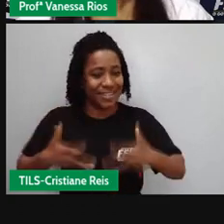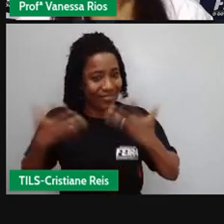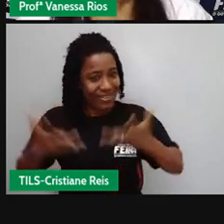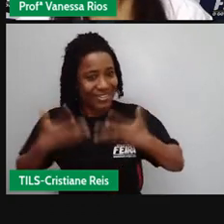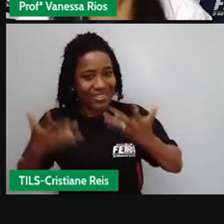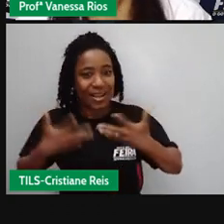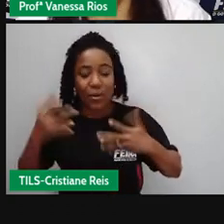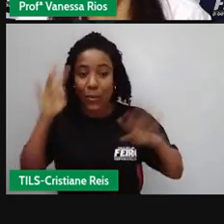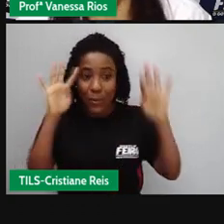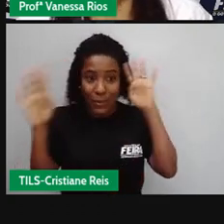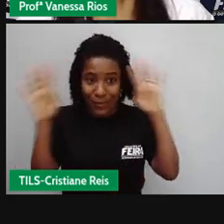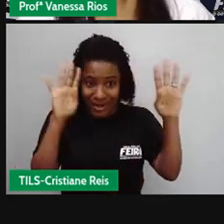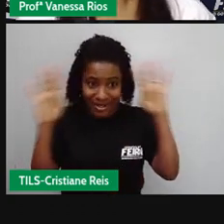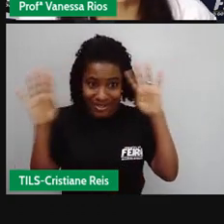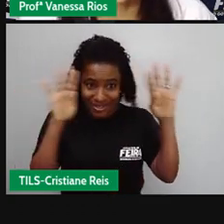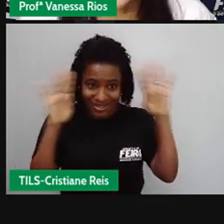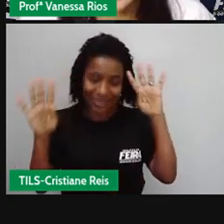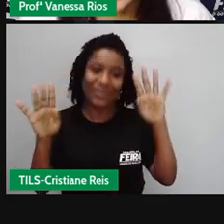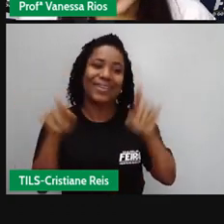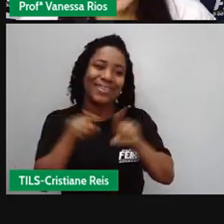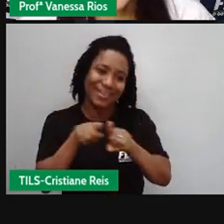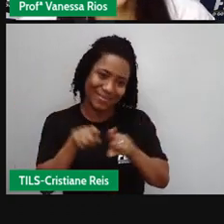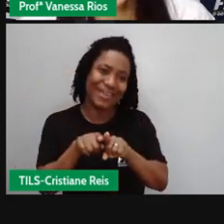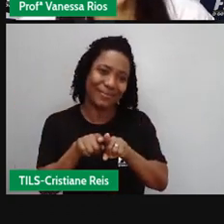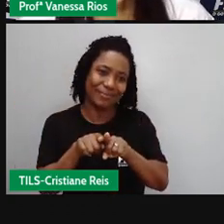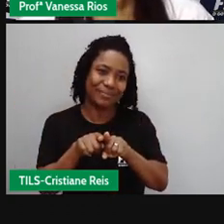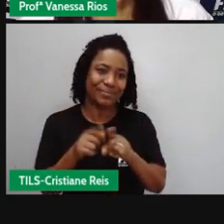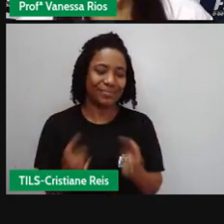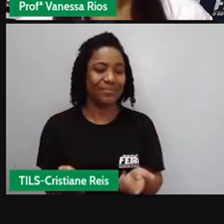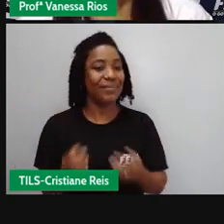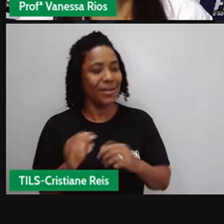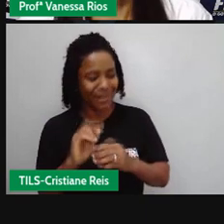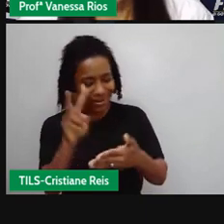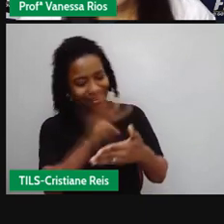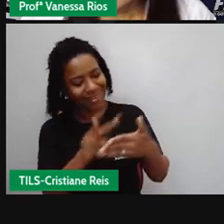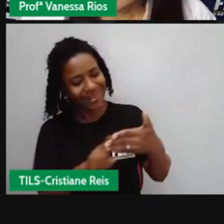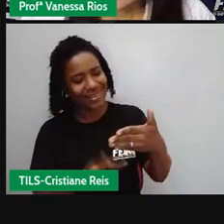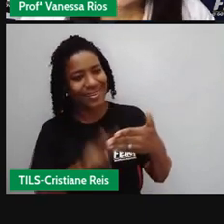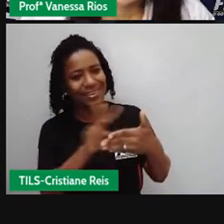aí todo o bem-estar que a leitura pode proporcionar.